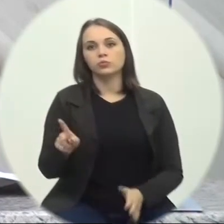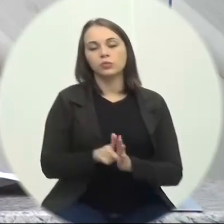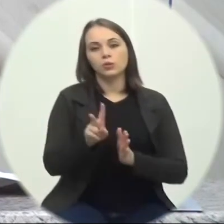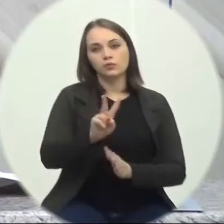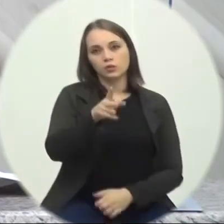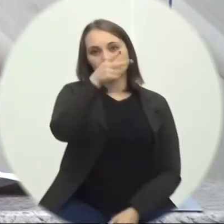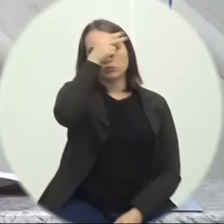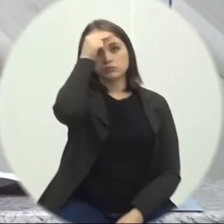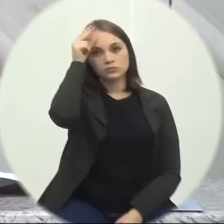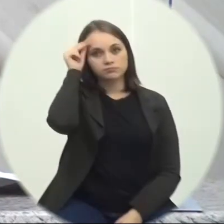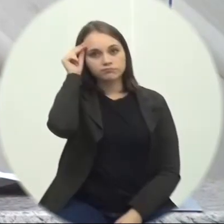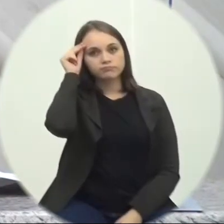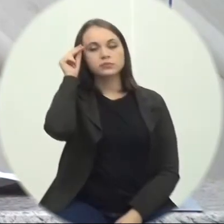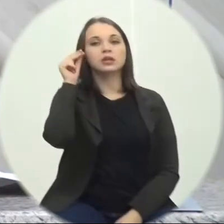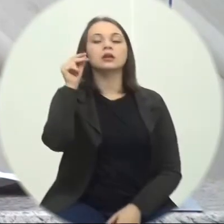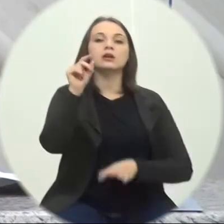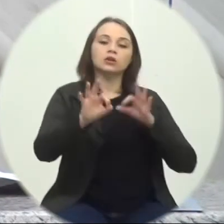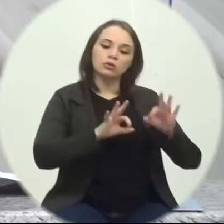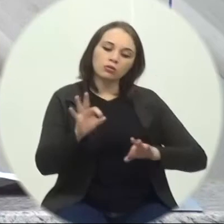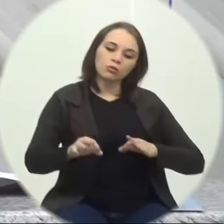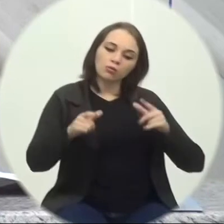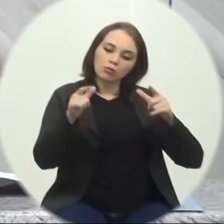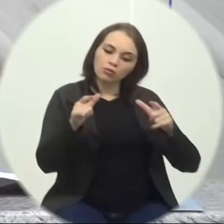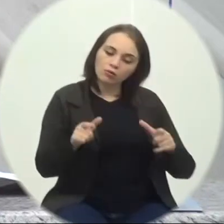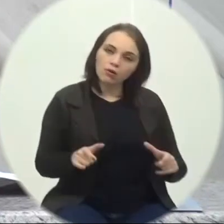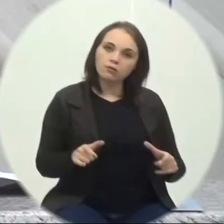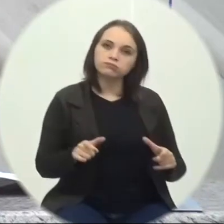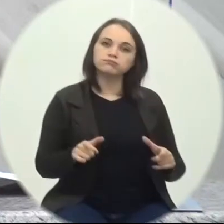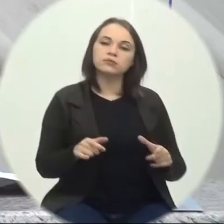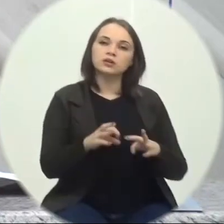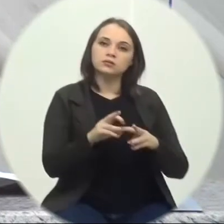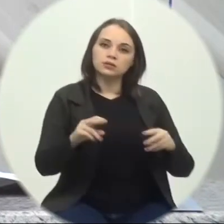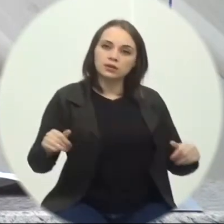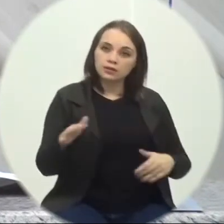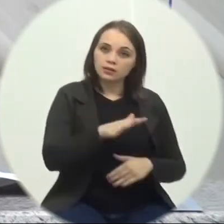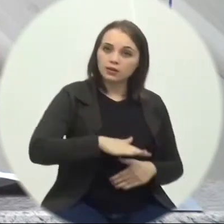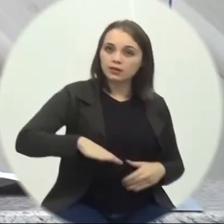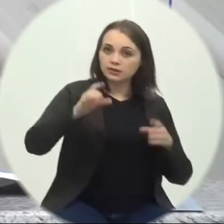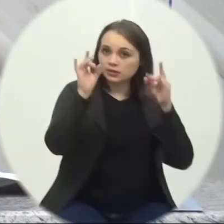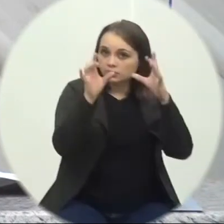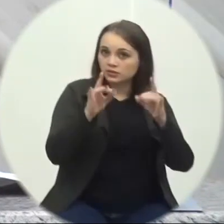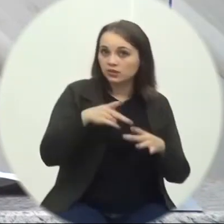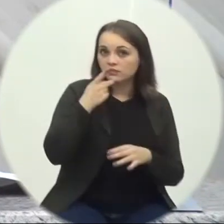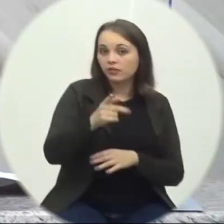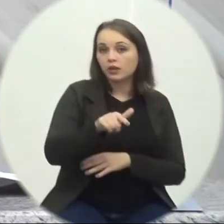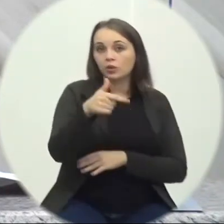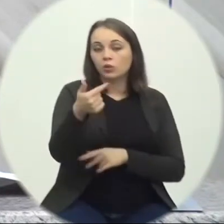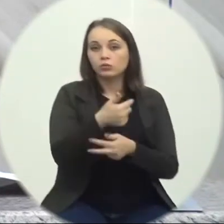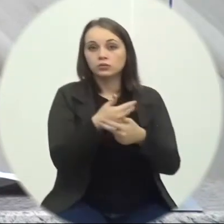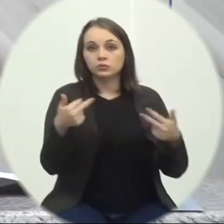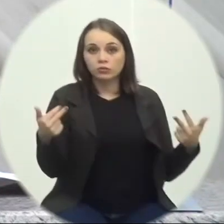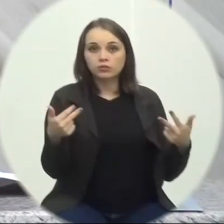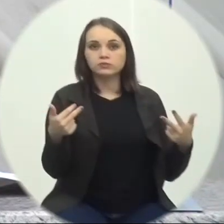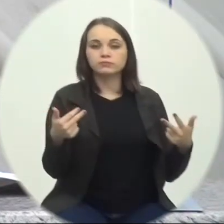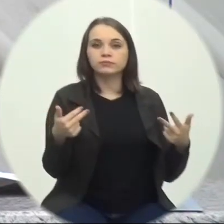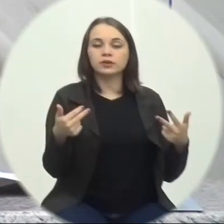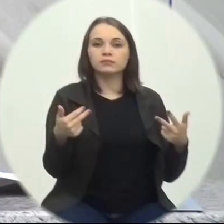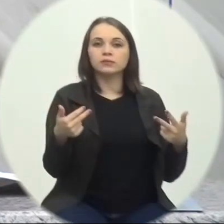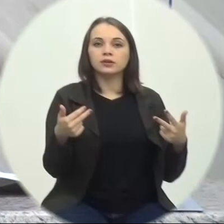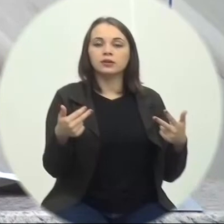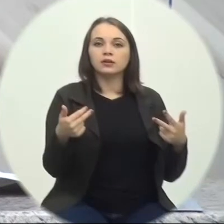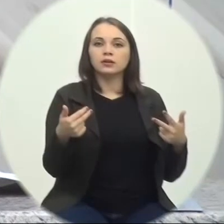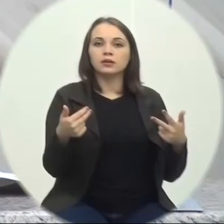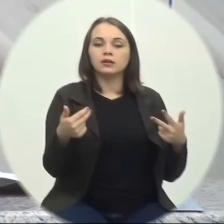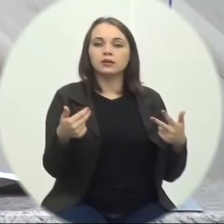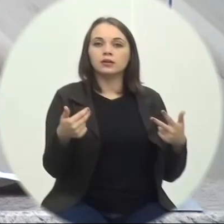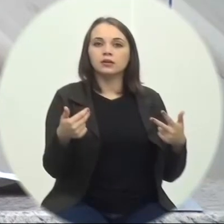prefeito municipal que corrige o zoneamento do solo nas áreas que especifica e da outras providências resolução 351 351